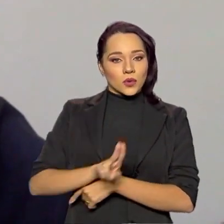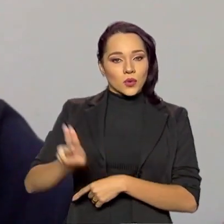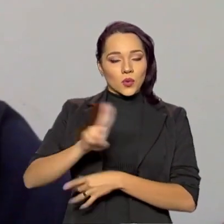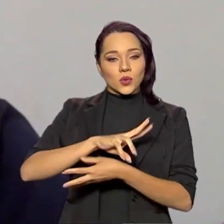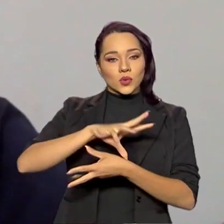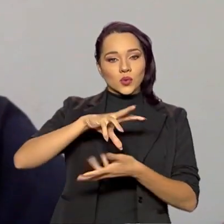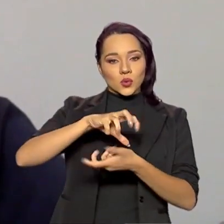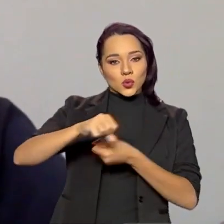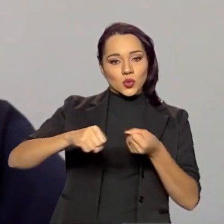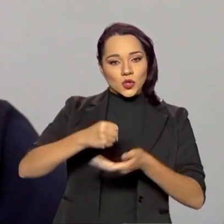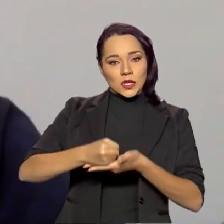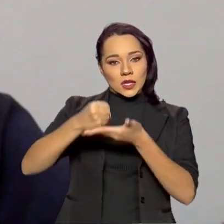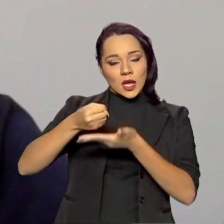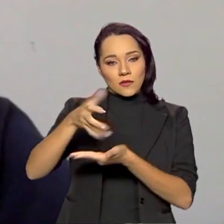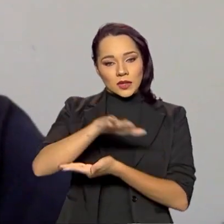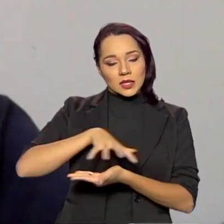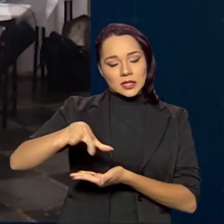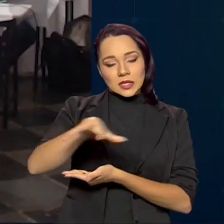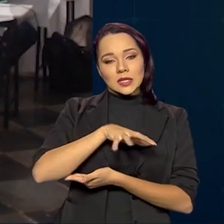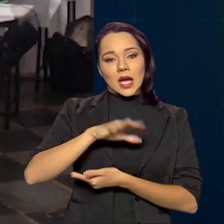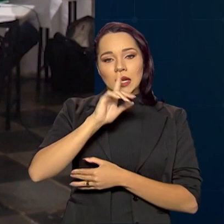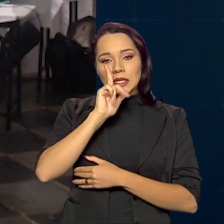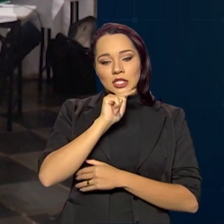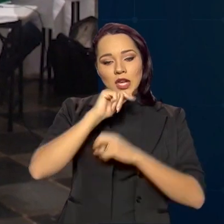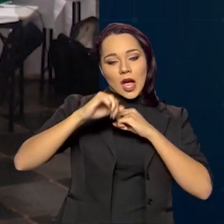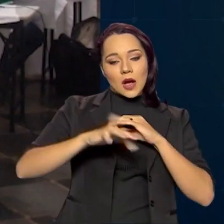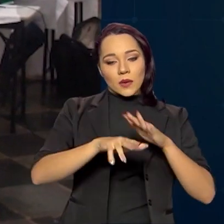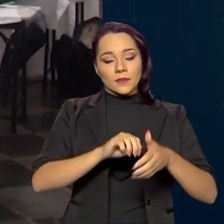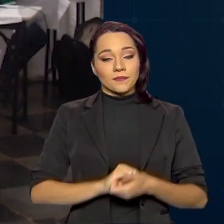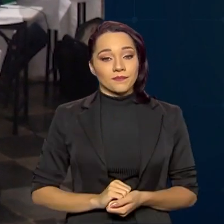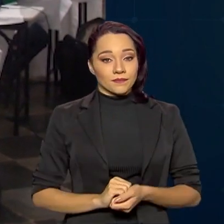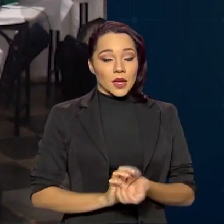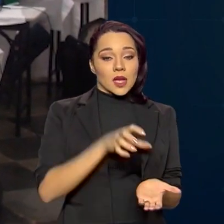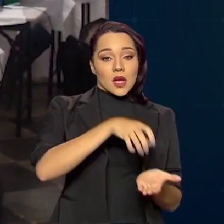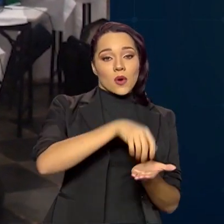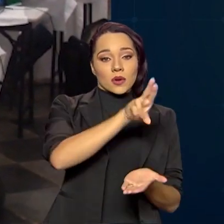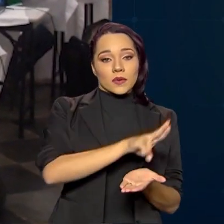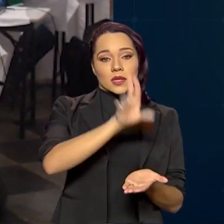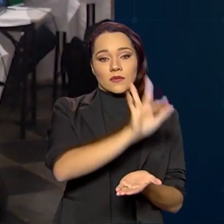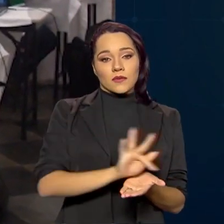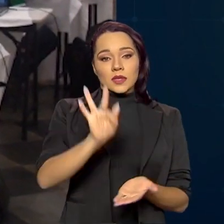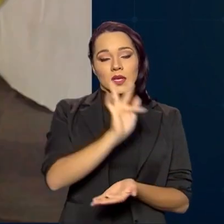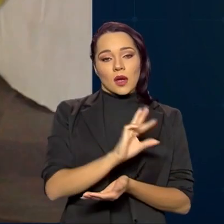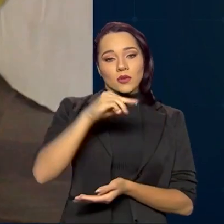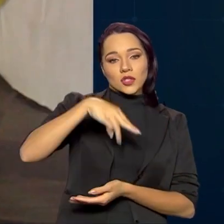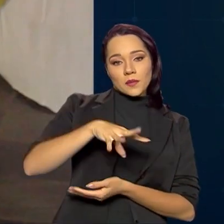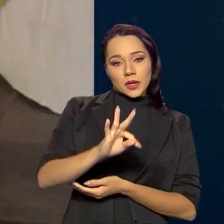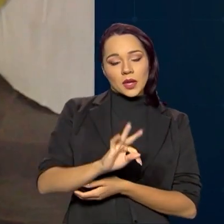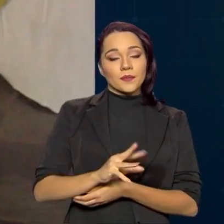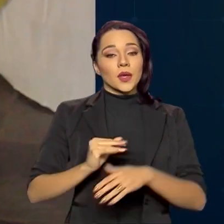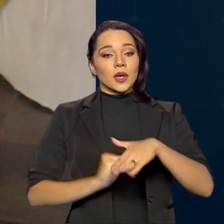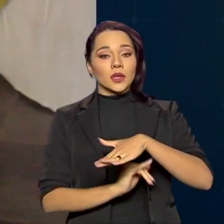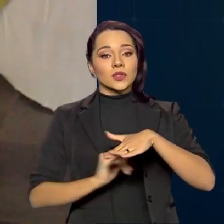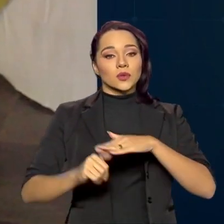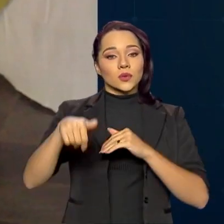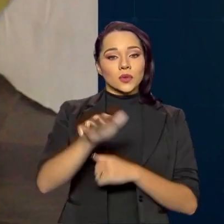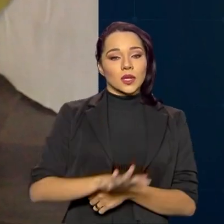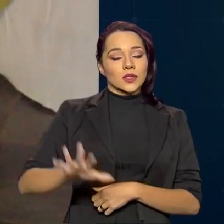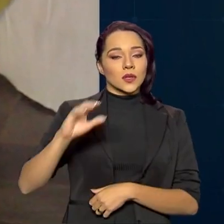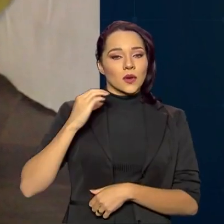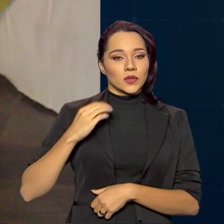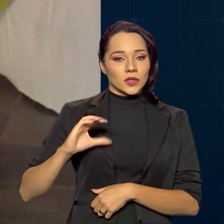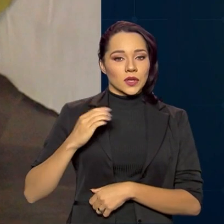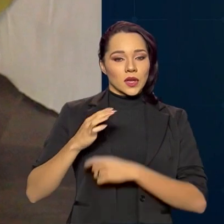sustentável dessas áreas úmidas. Sediado na Universidade Federal de Mato Grosso, o Instituto Nacional de